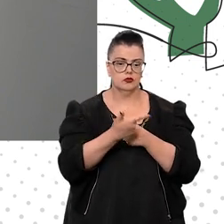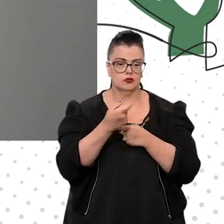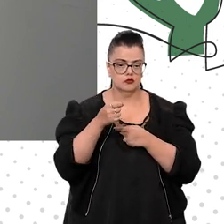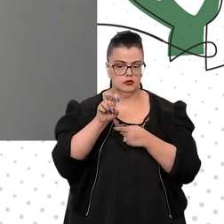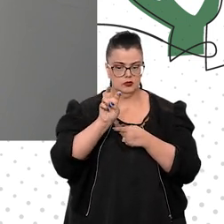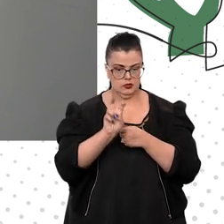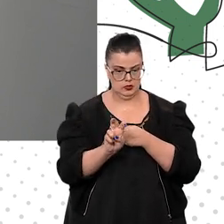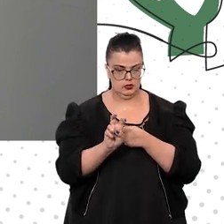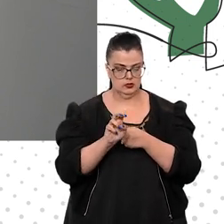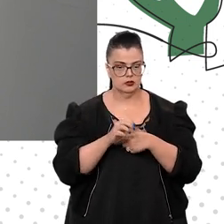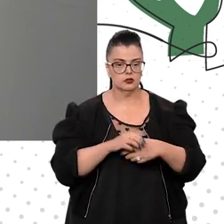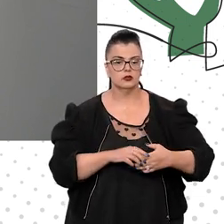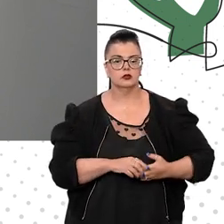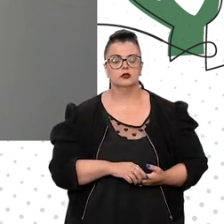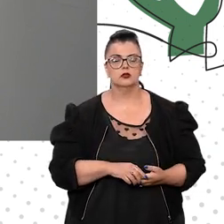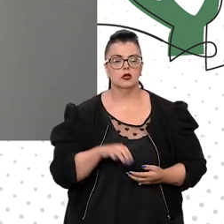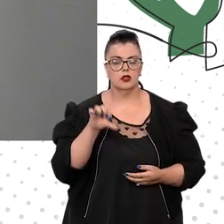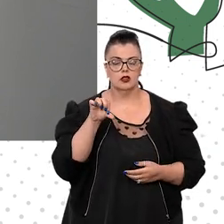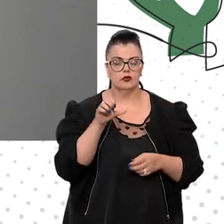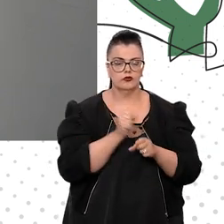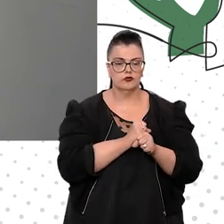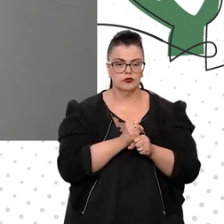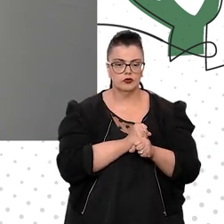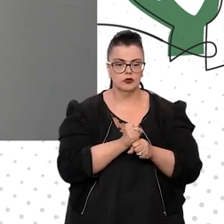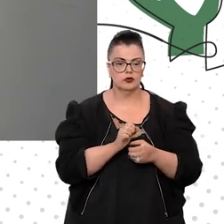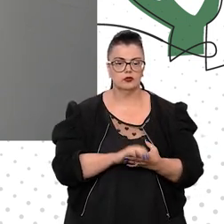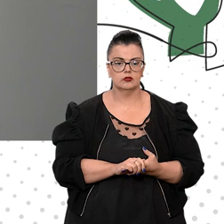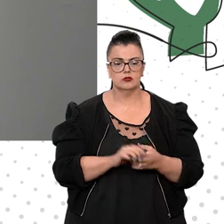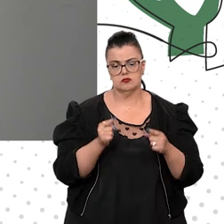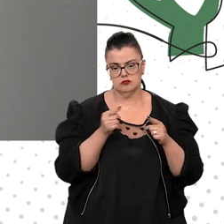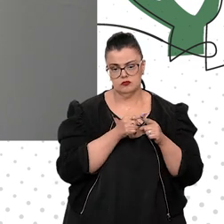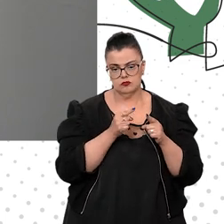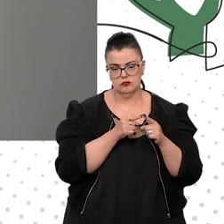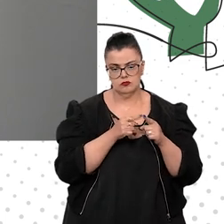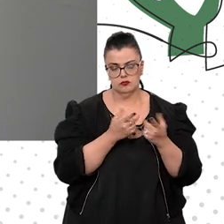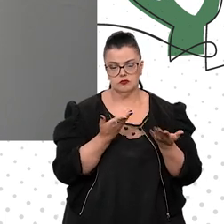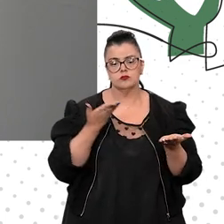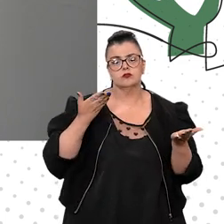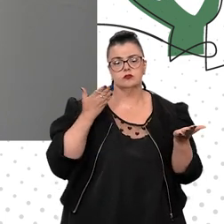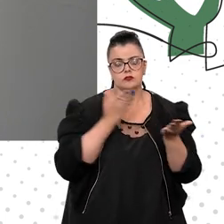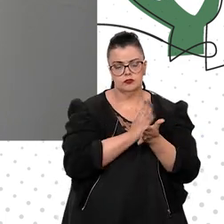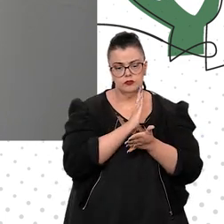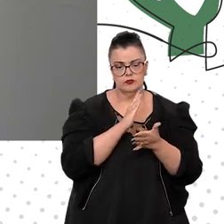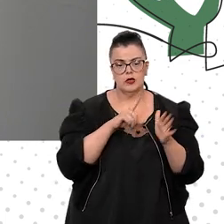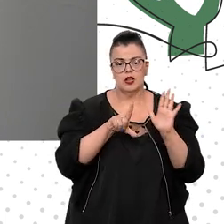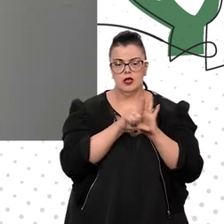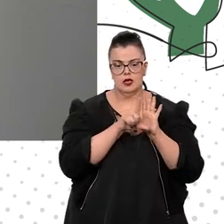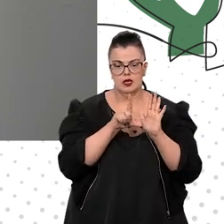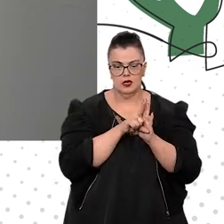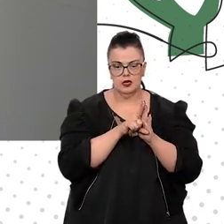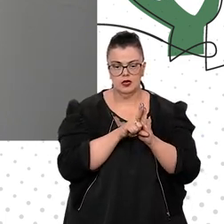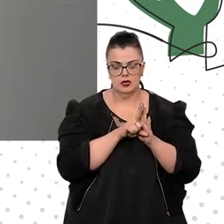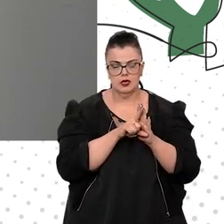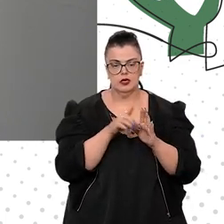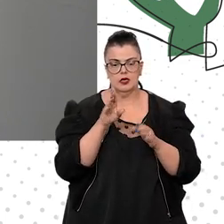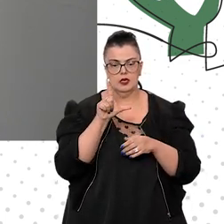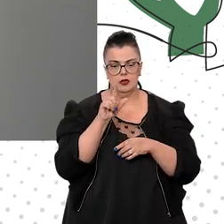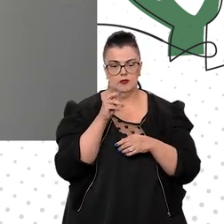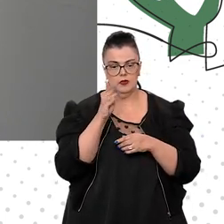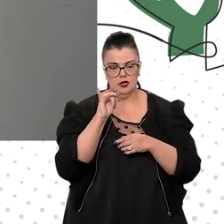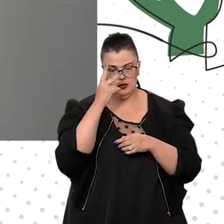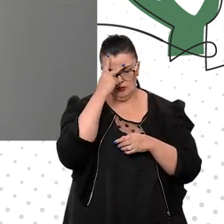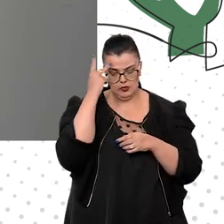portanto, já há nove anos, coincidindo, portanto, com a aprovação da Lei Brasileira de Inclusão da pessoa com